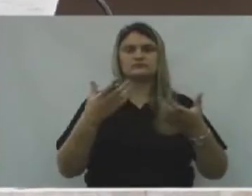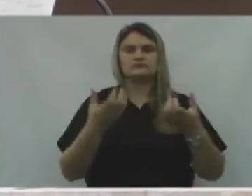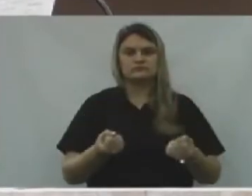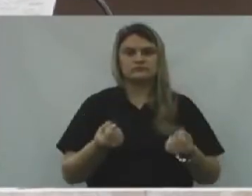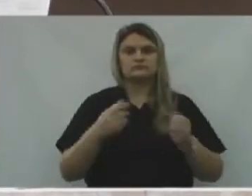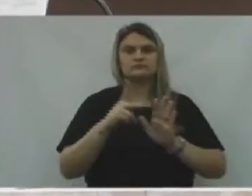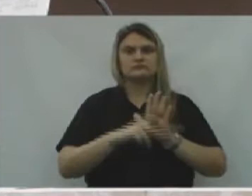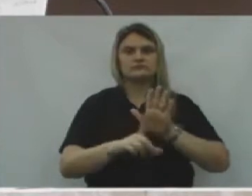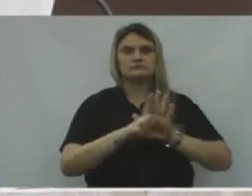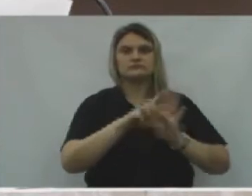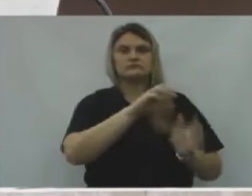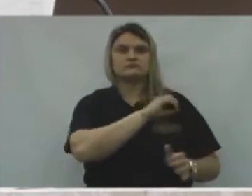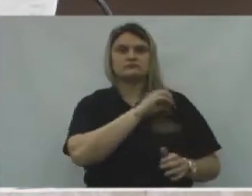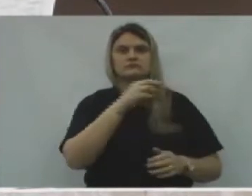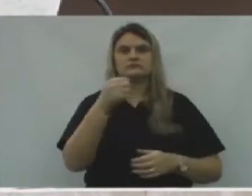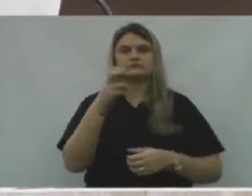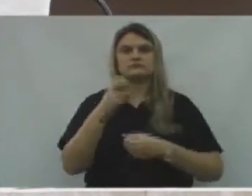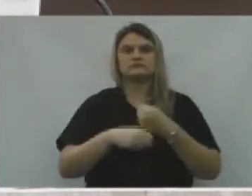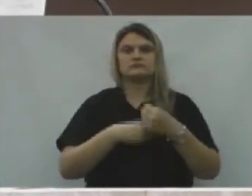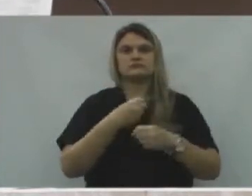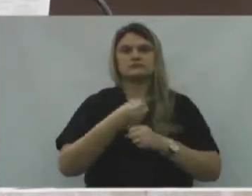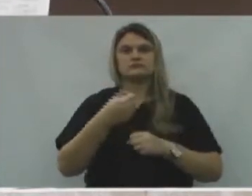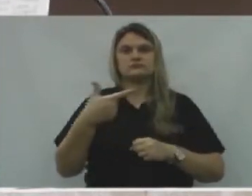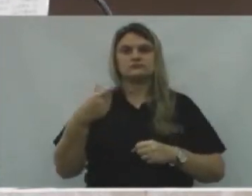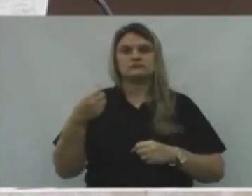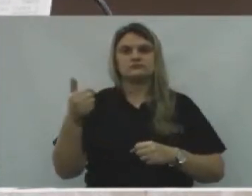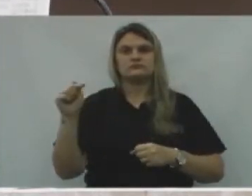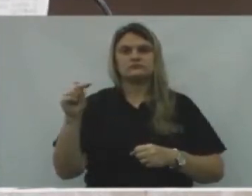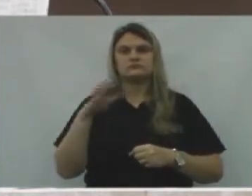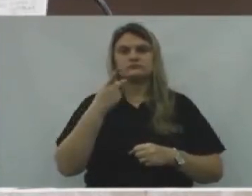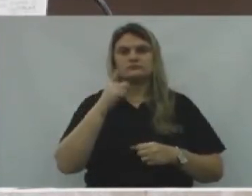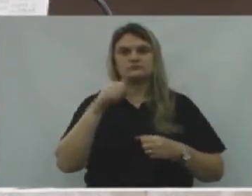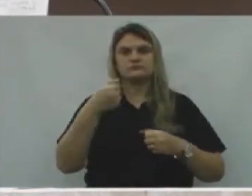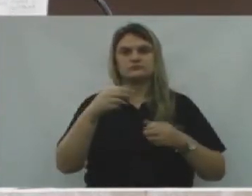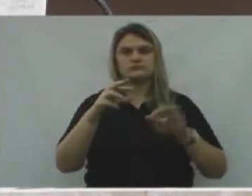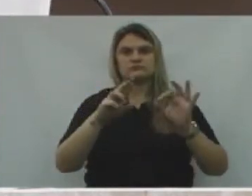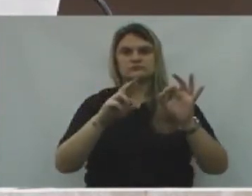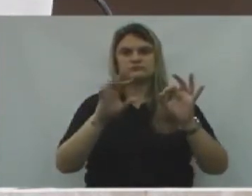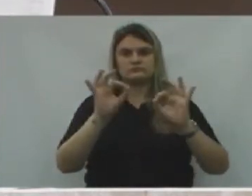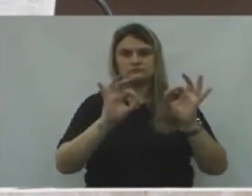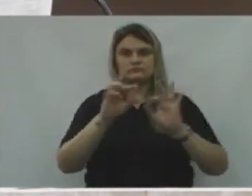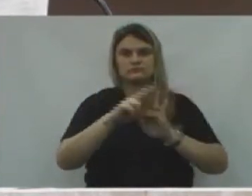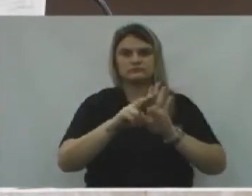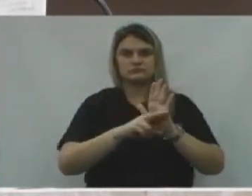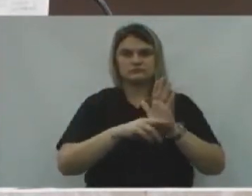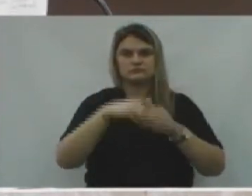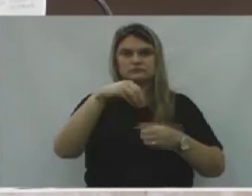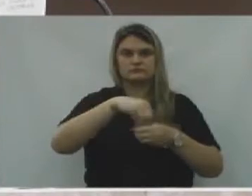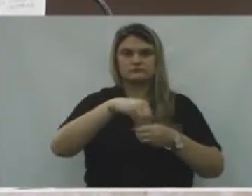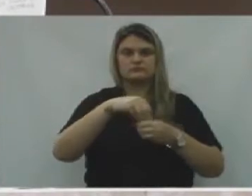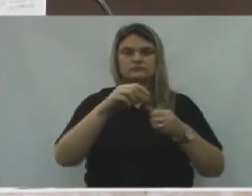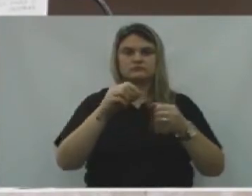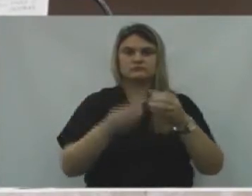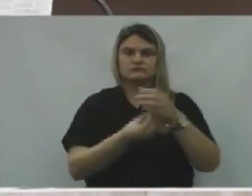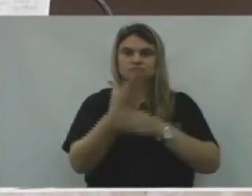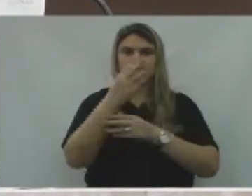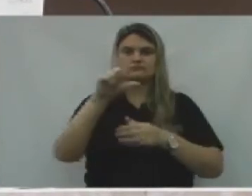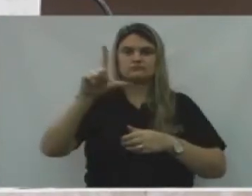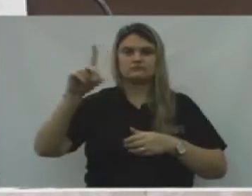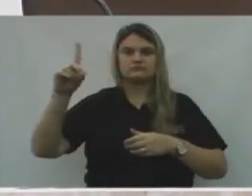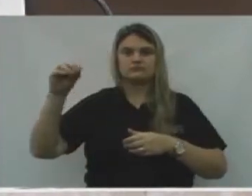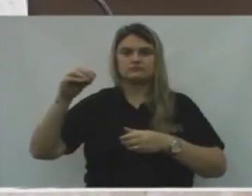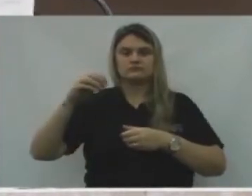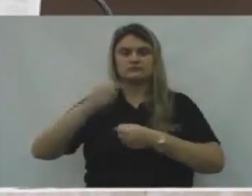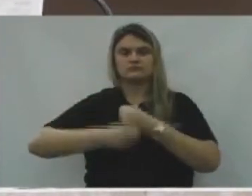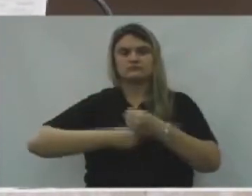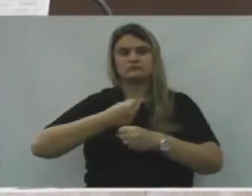ordinária Número 15, 2017. Disponho sobre as diretrizes Para a elaboração da lei orçamentária Para o exercício de 2018 E